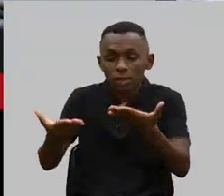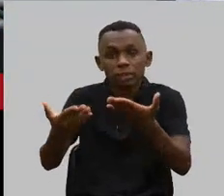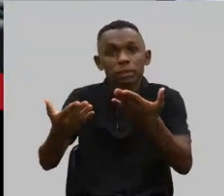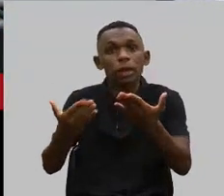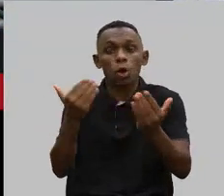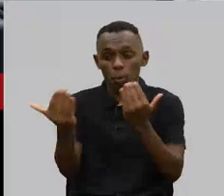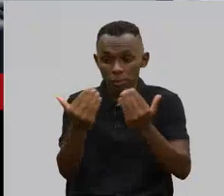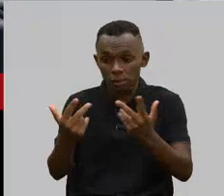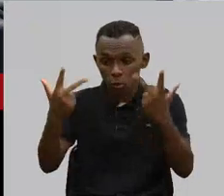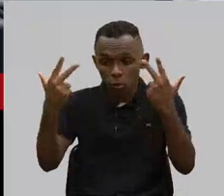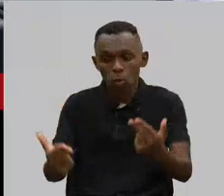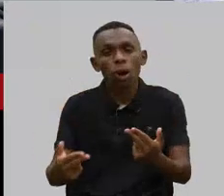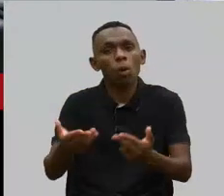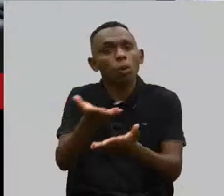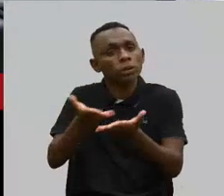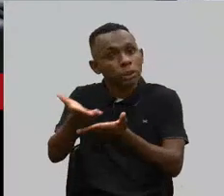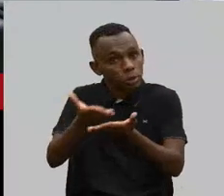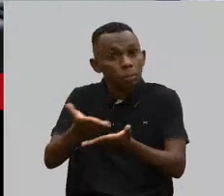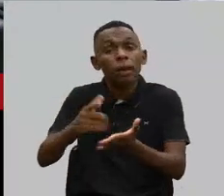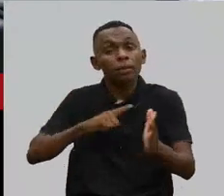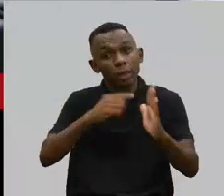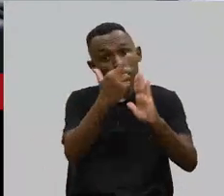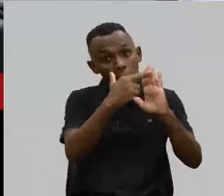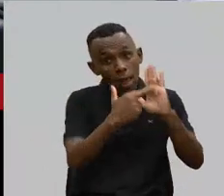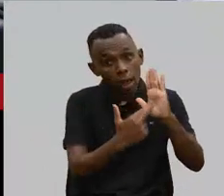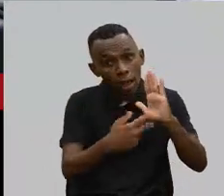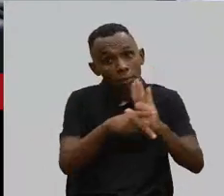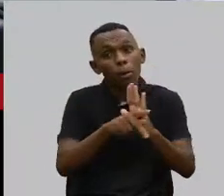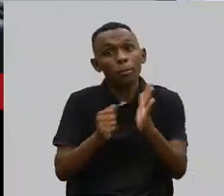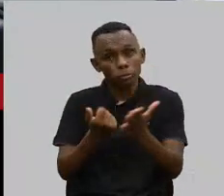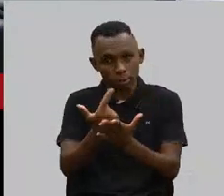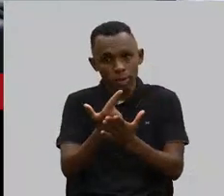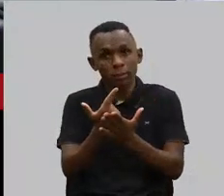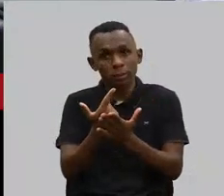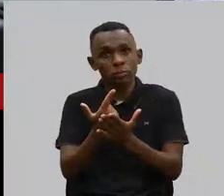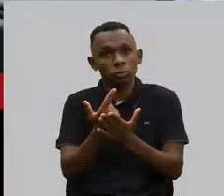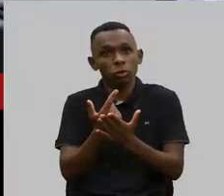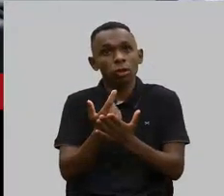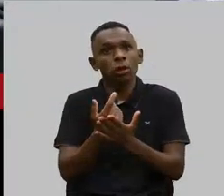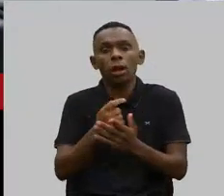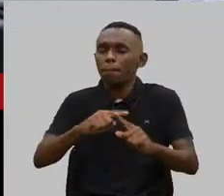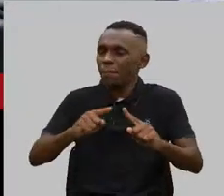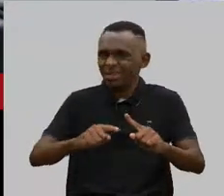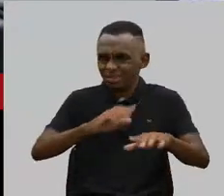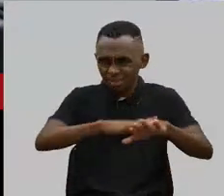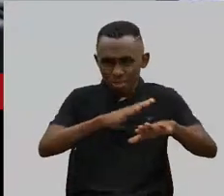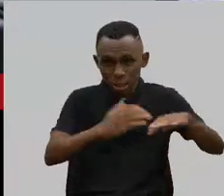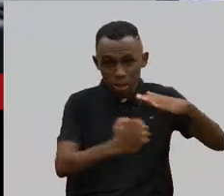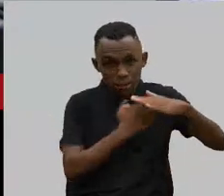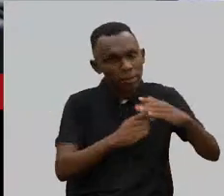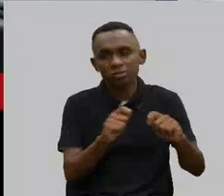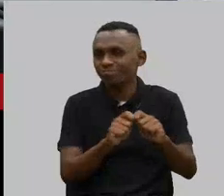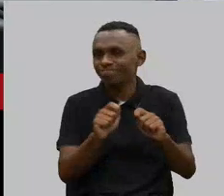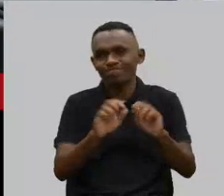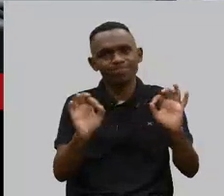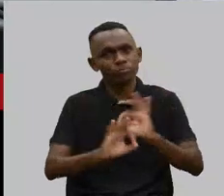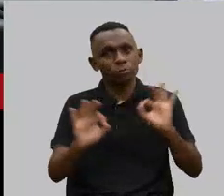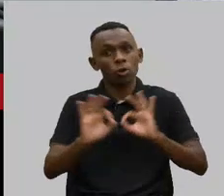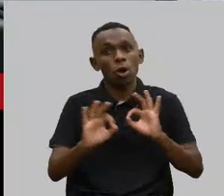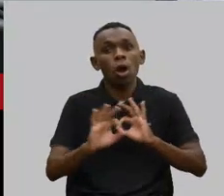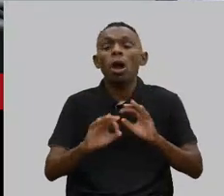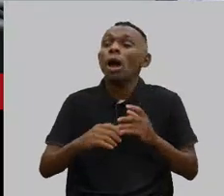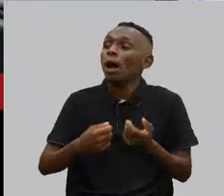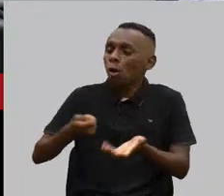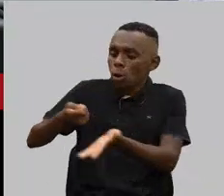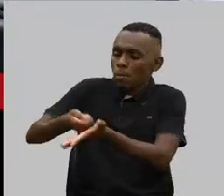que você tem. Isso está lá no Código de Defesa do Consumidor também. Mas eles não têm feito isso. eles têm obrigado as famílias